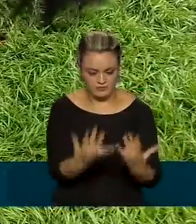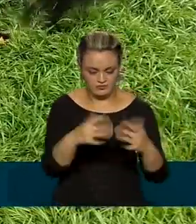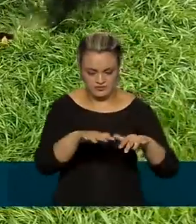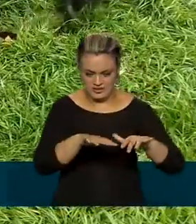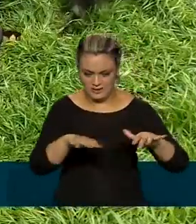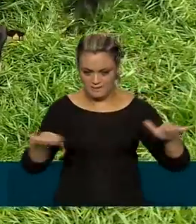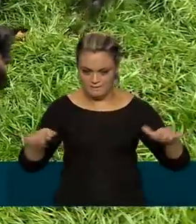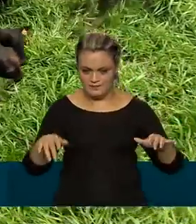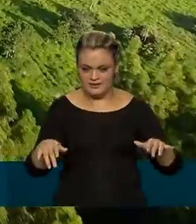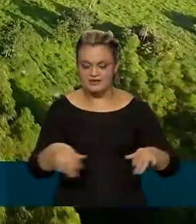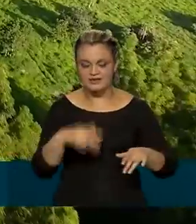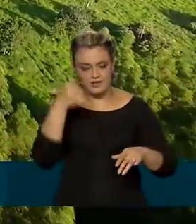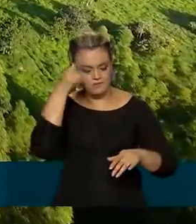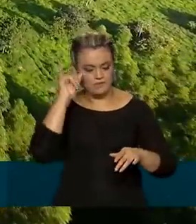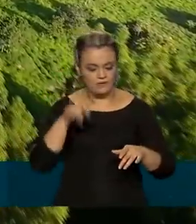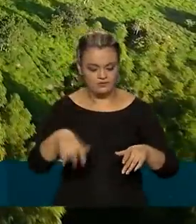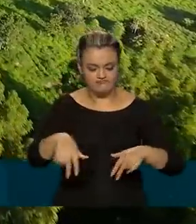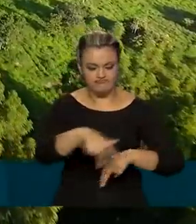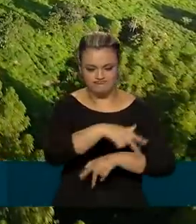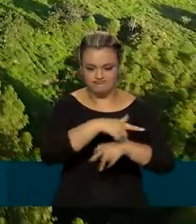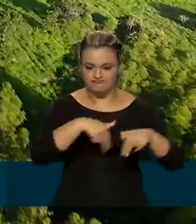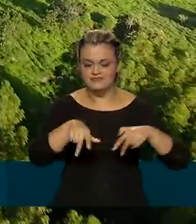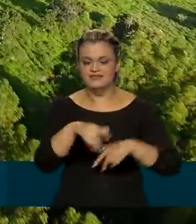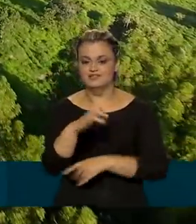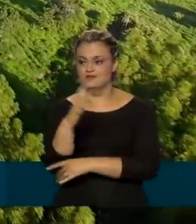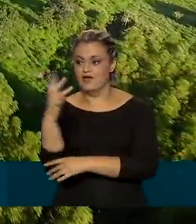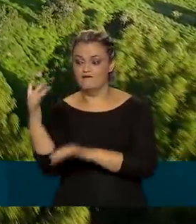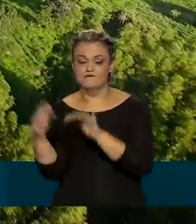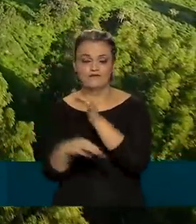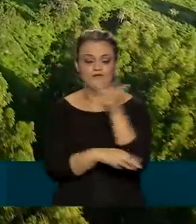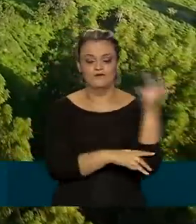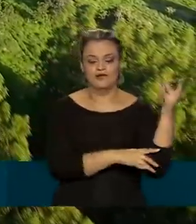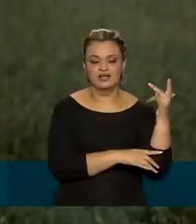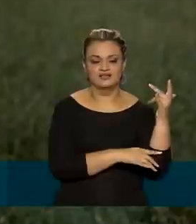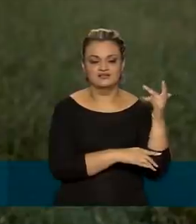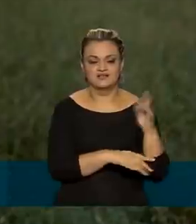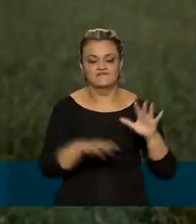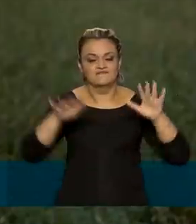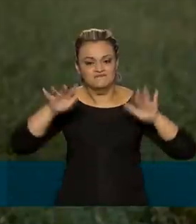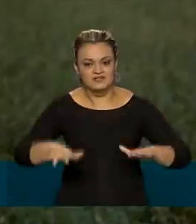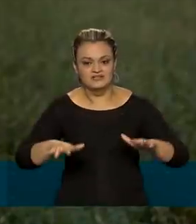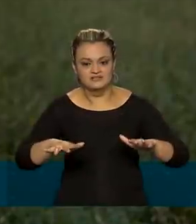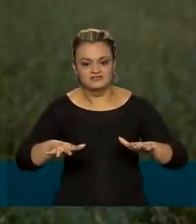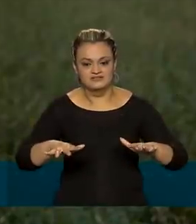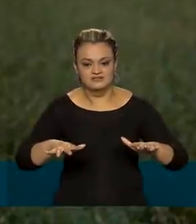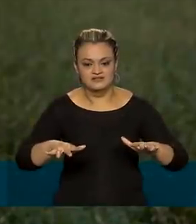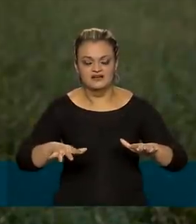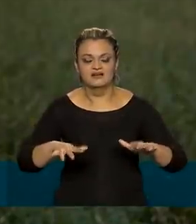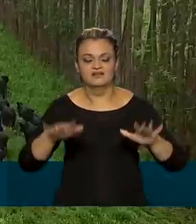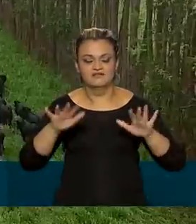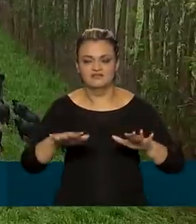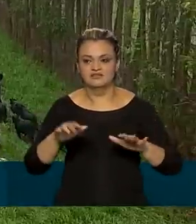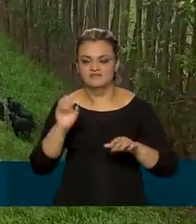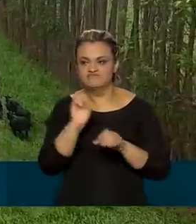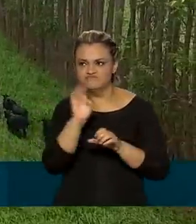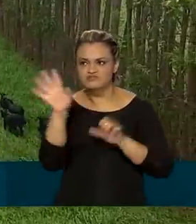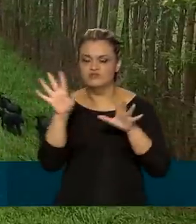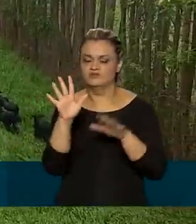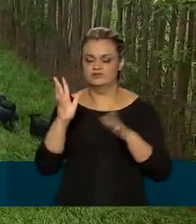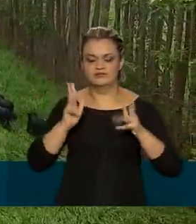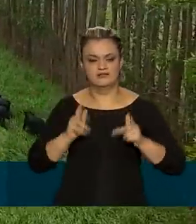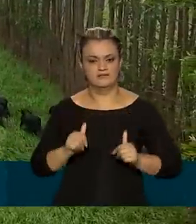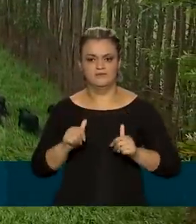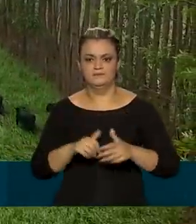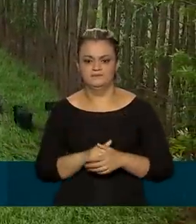ótimos passos. E a floresta, ela sequestra e fixa os gases de efeito estufa. A